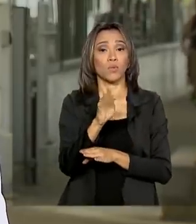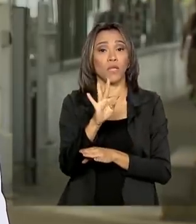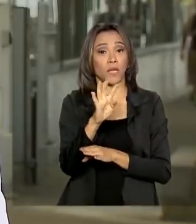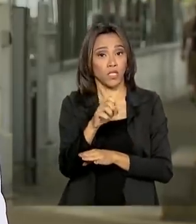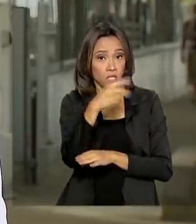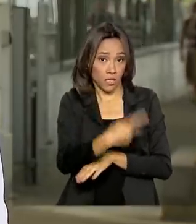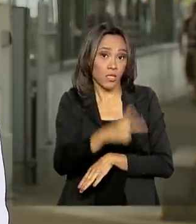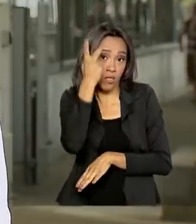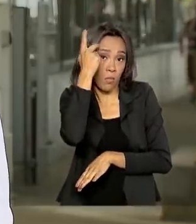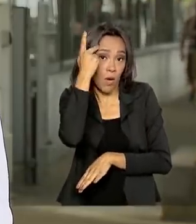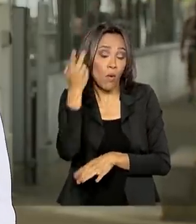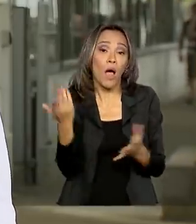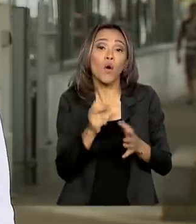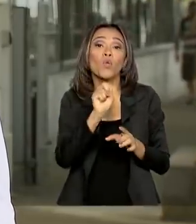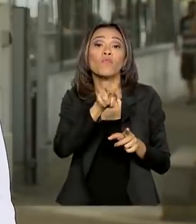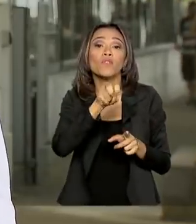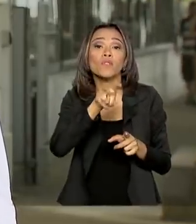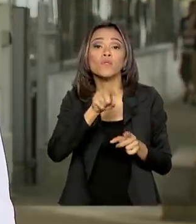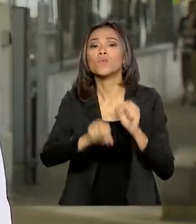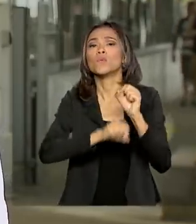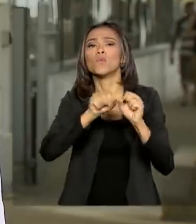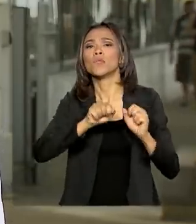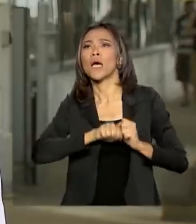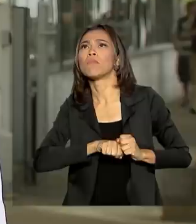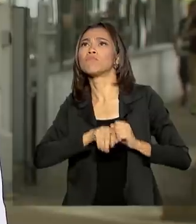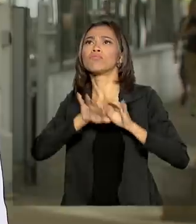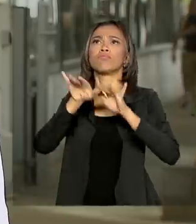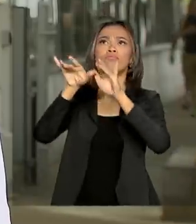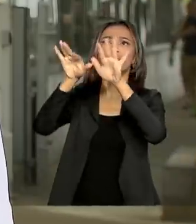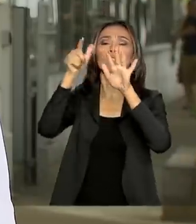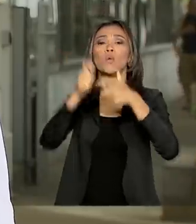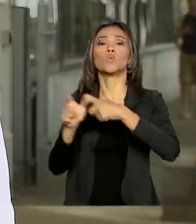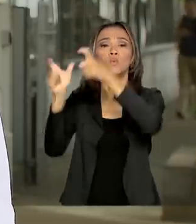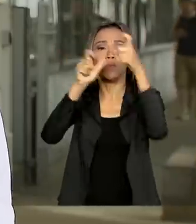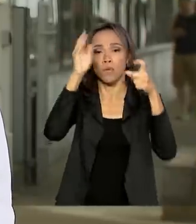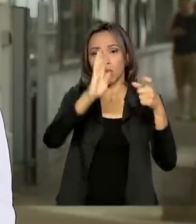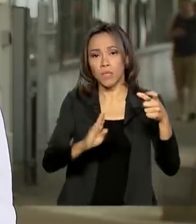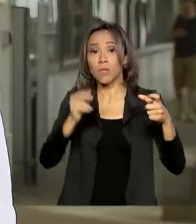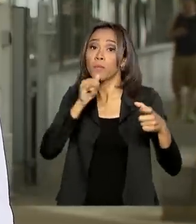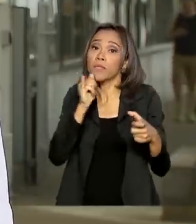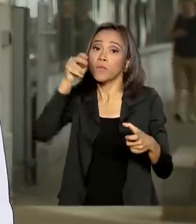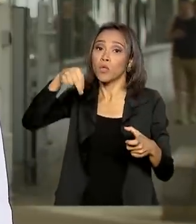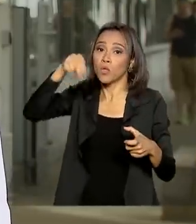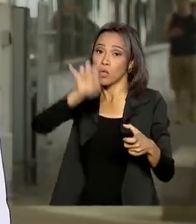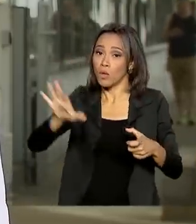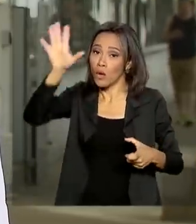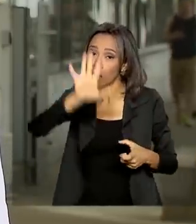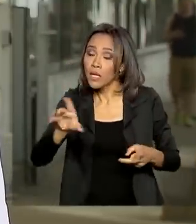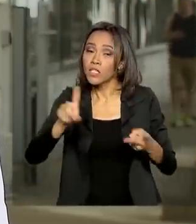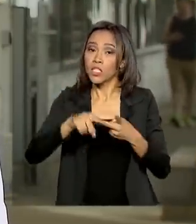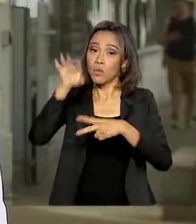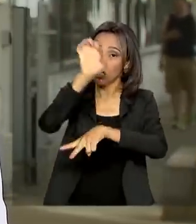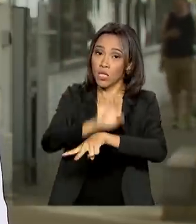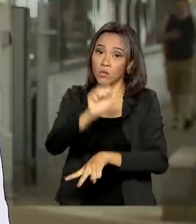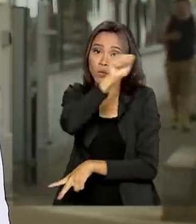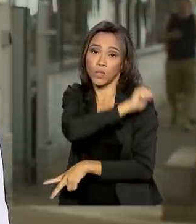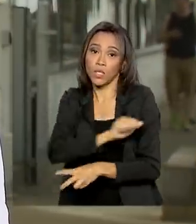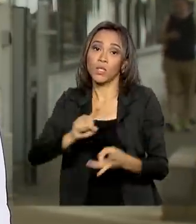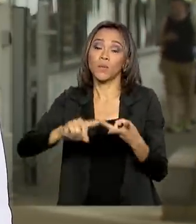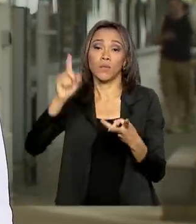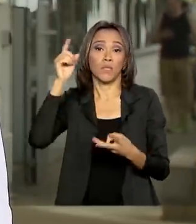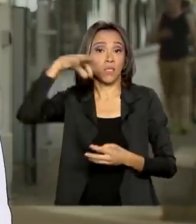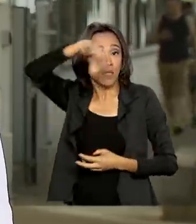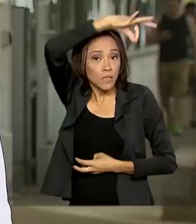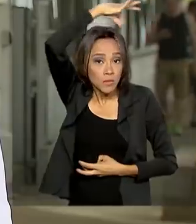São Paulo, agora o vírus pode estar circulando em outras áreas do Brasil, como o nordeste e os estados do Rio de Janeiro e Espírito